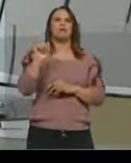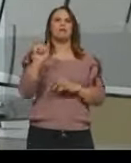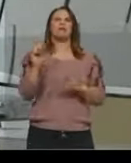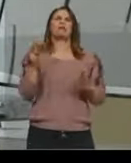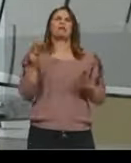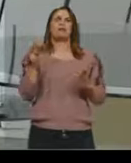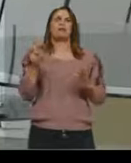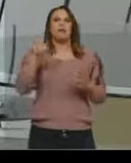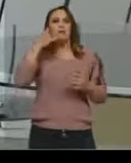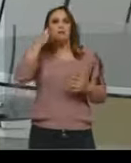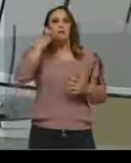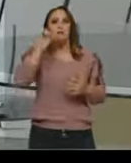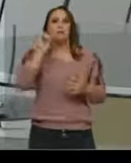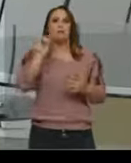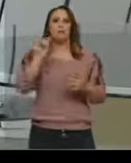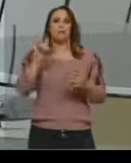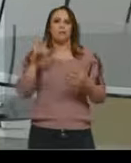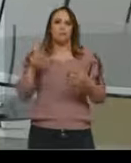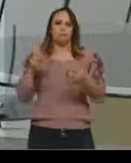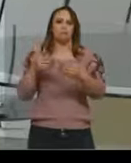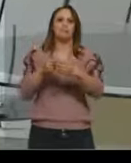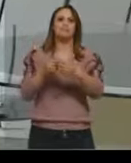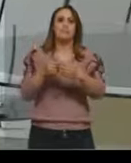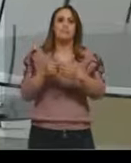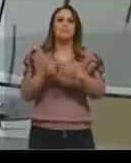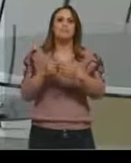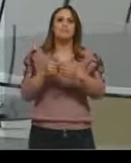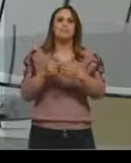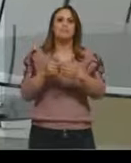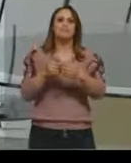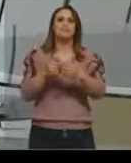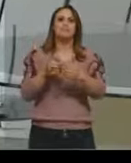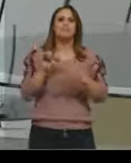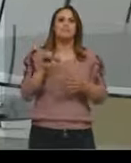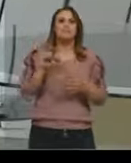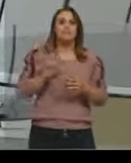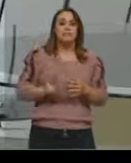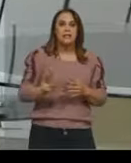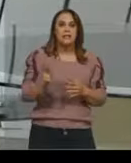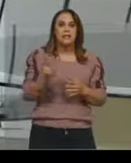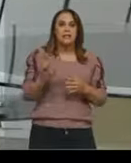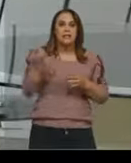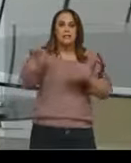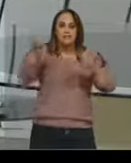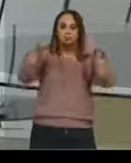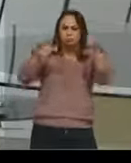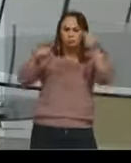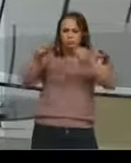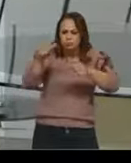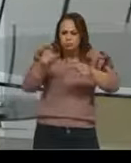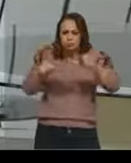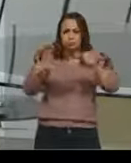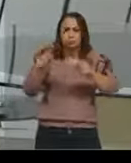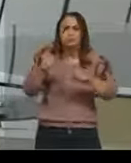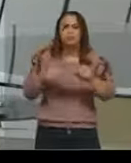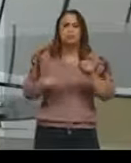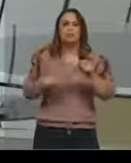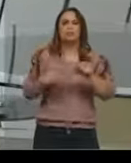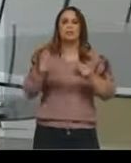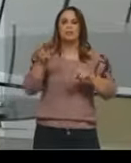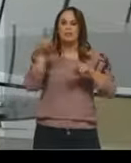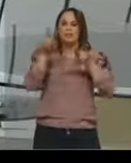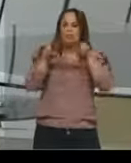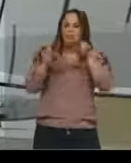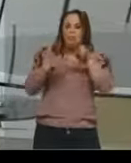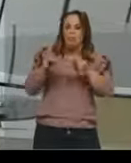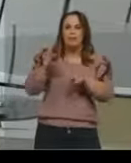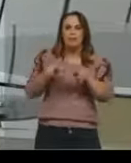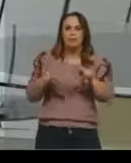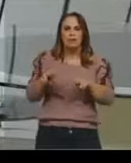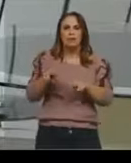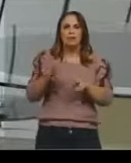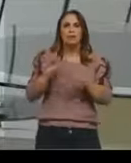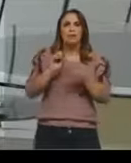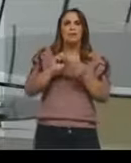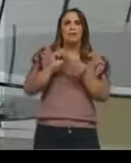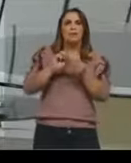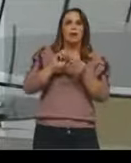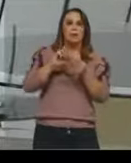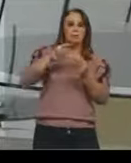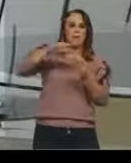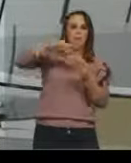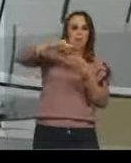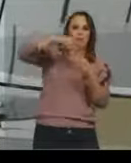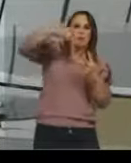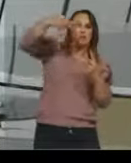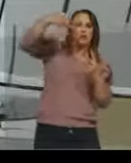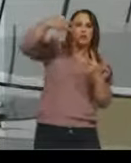então, essa enzima de restrição atuante nesse DNA, que ela vai cortar nessa molécula em vários fragmentos, eu vou ter